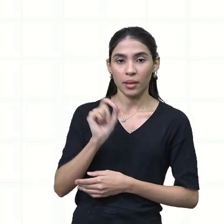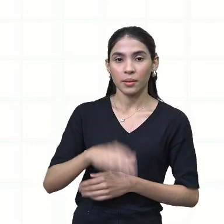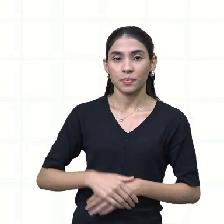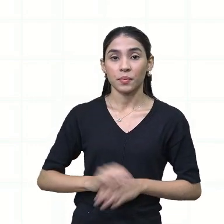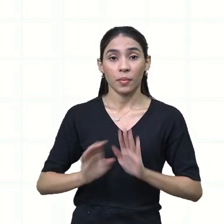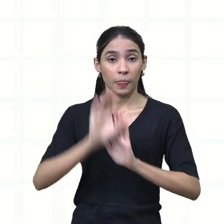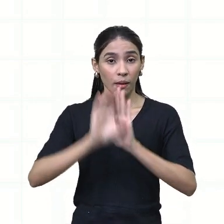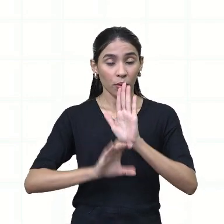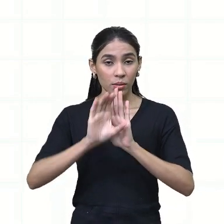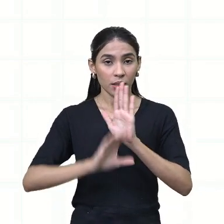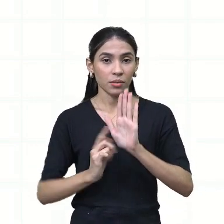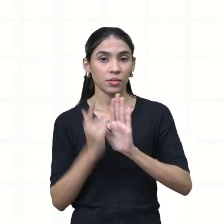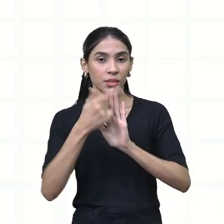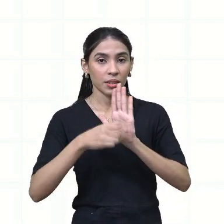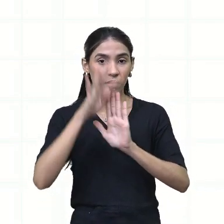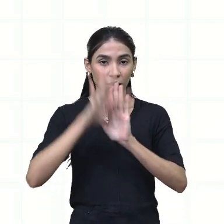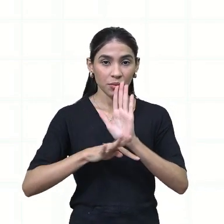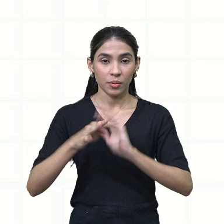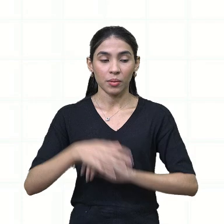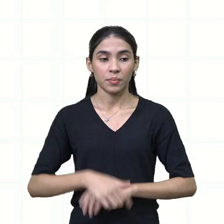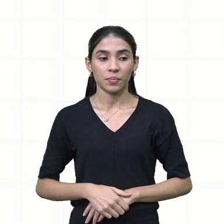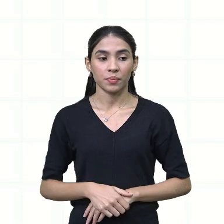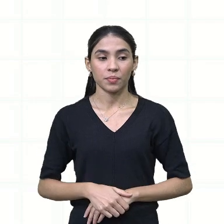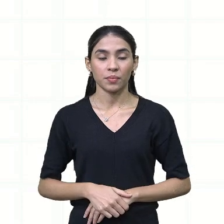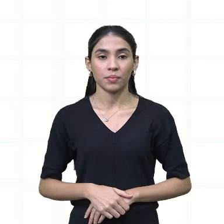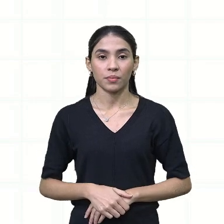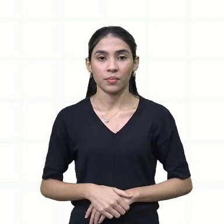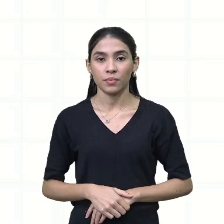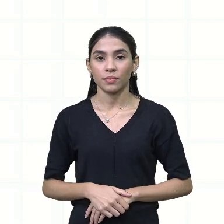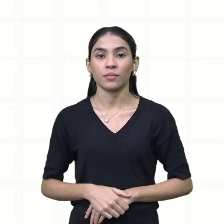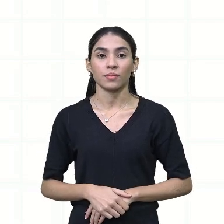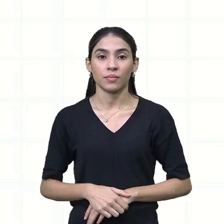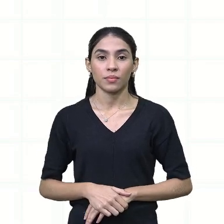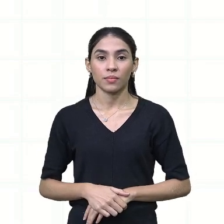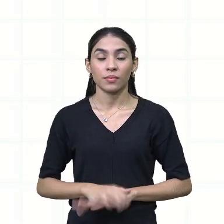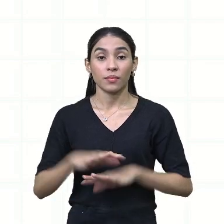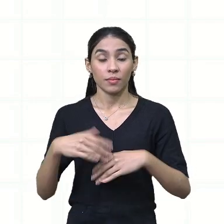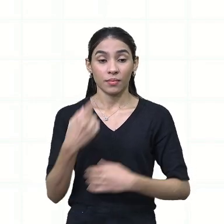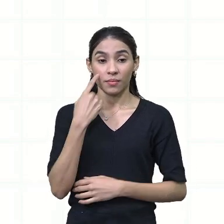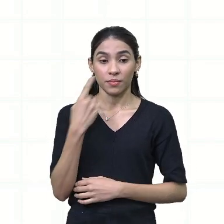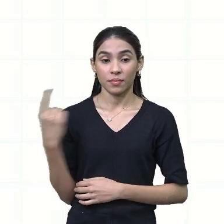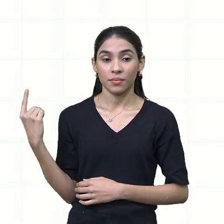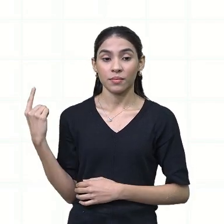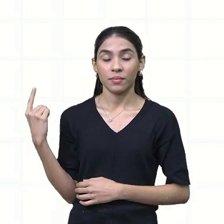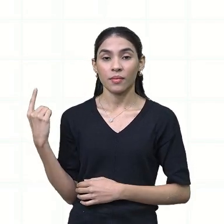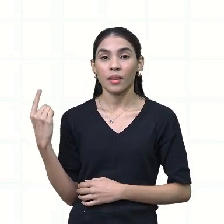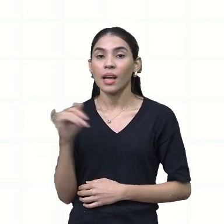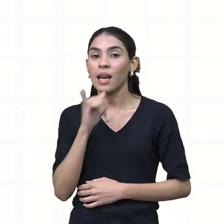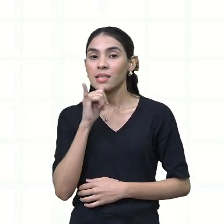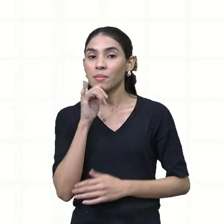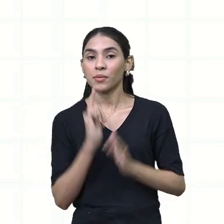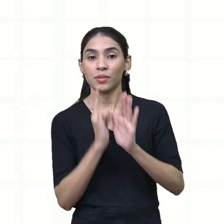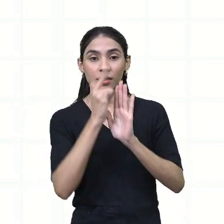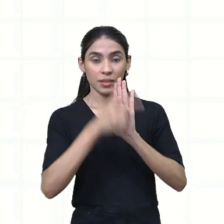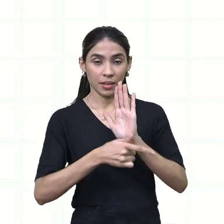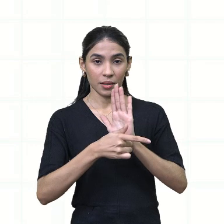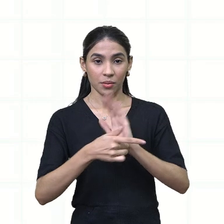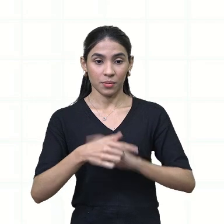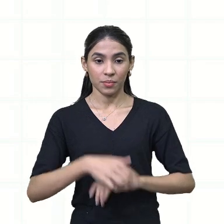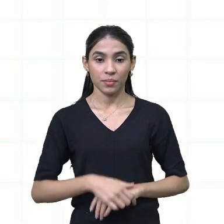conceito de gênero textual. Então, aqui, observem que o gênero,